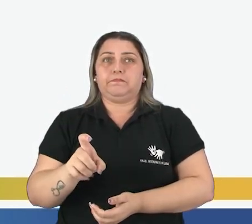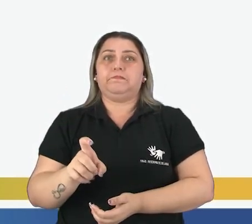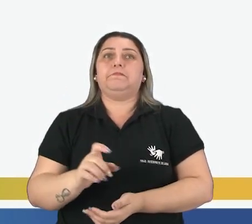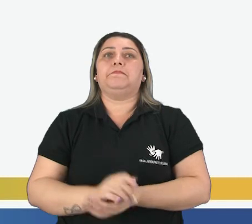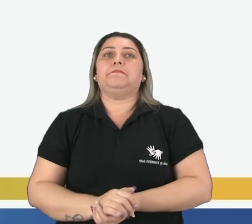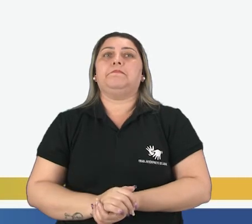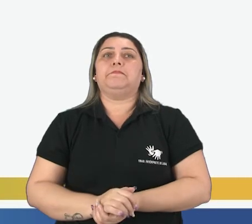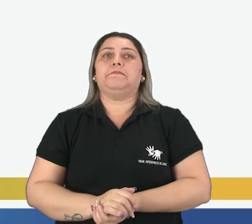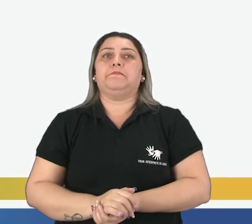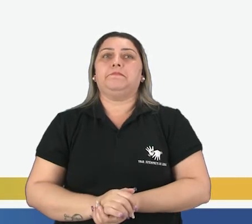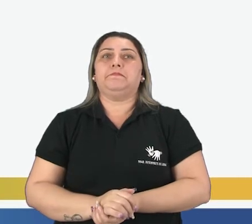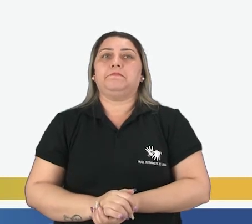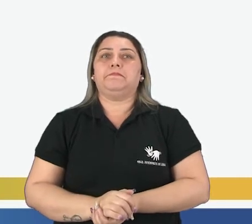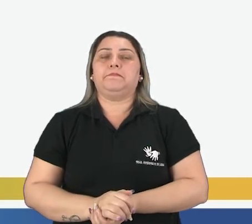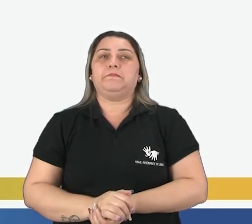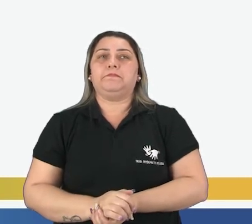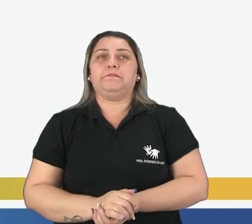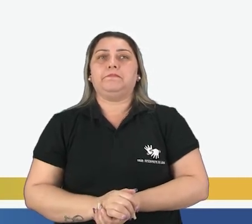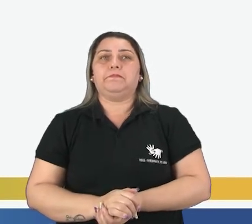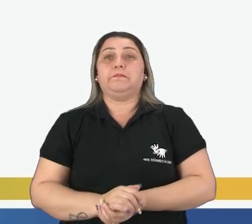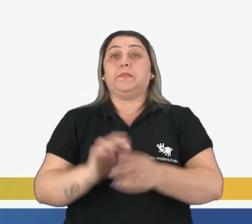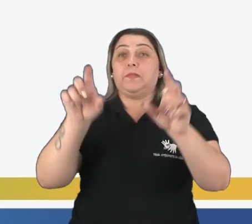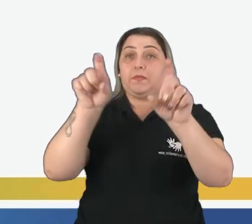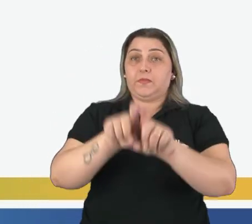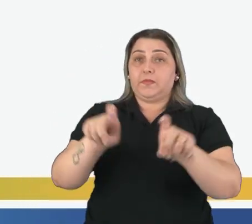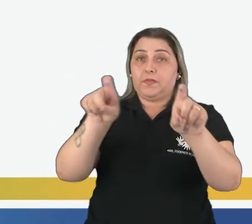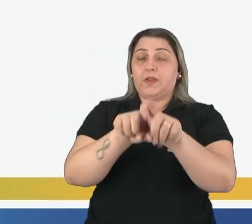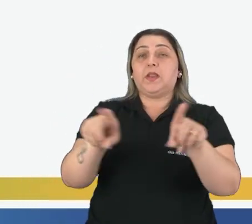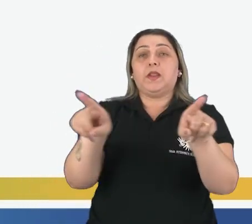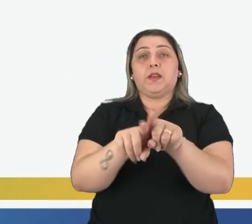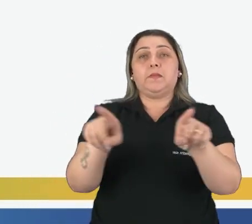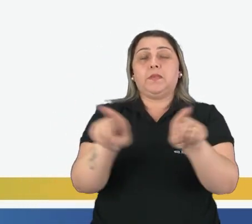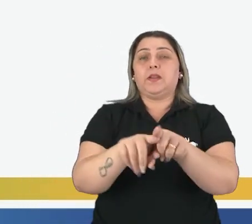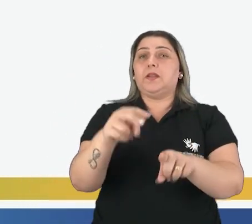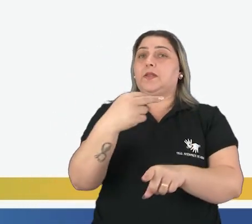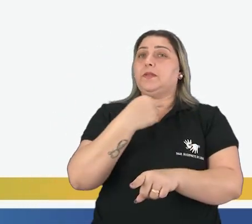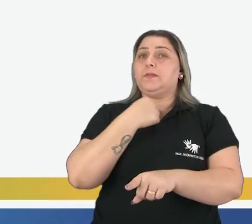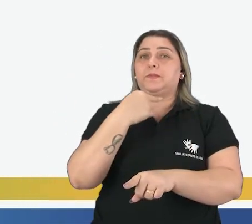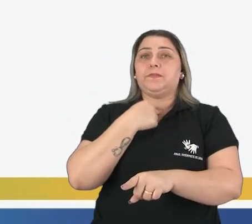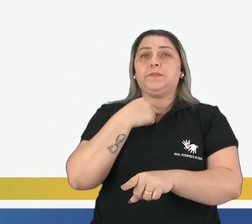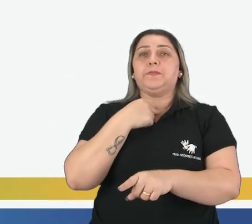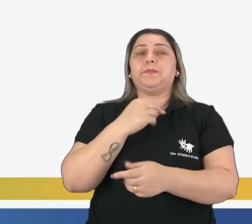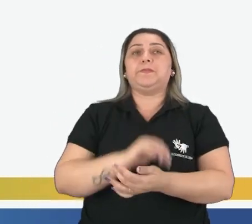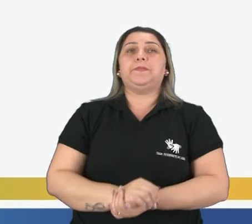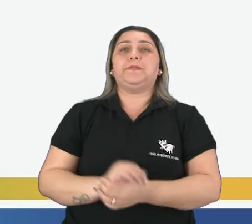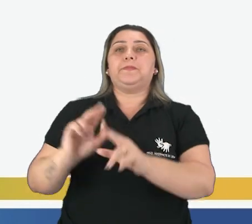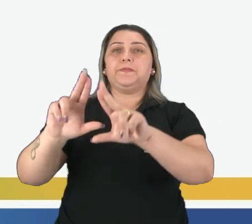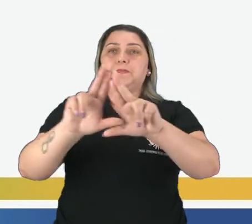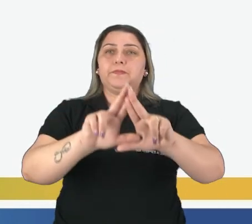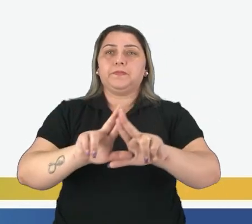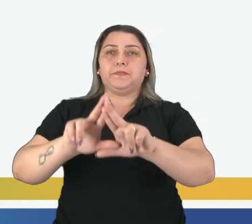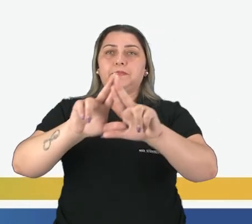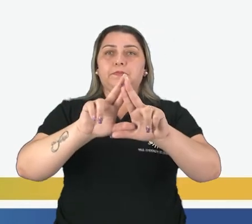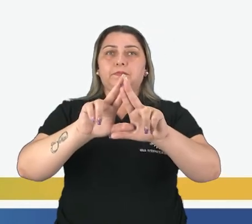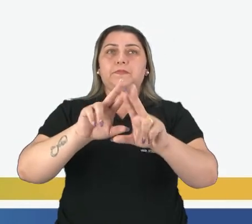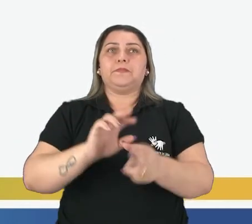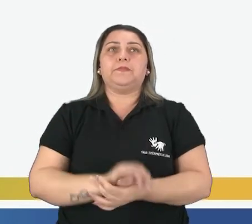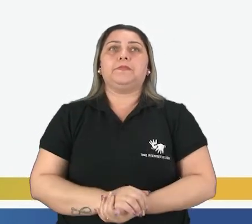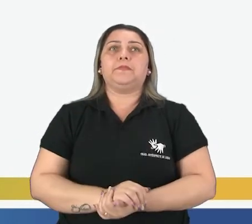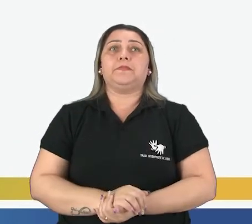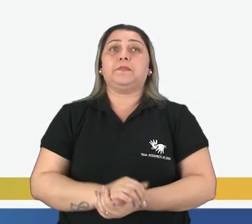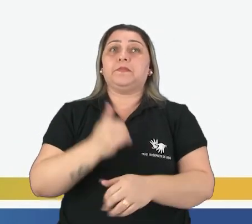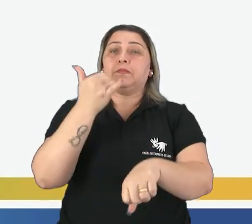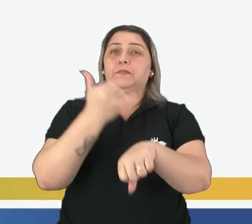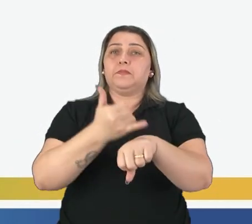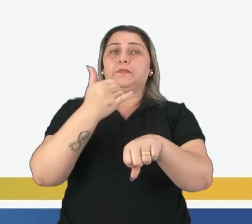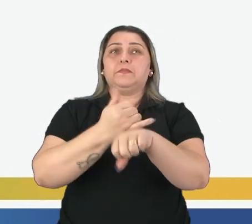tubos de TV e monitores, para-brisas de carro, nenhum tipo desse tipo de vidro, eles podem ser reciclados.